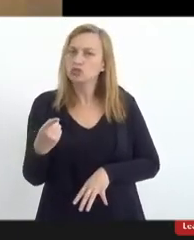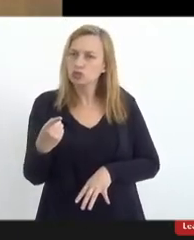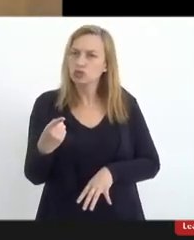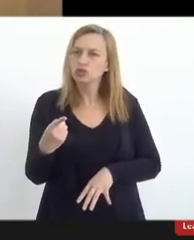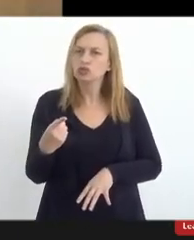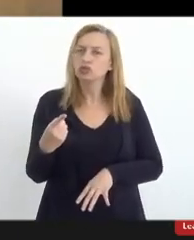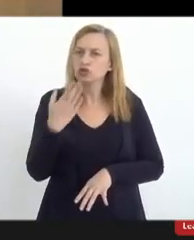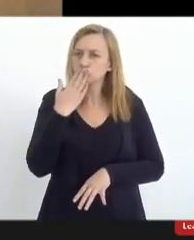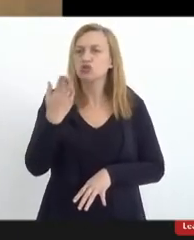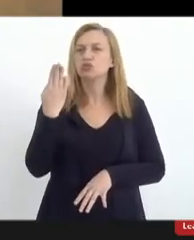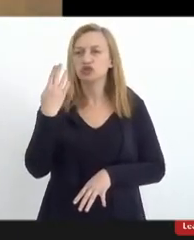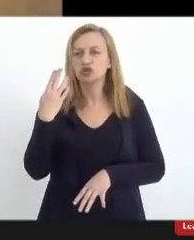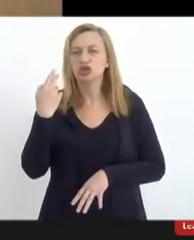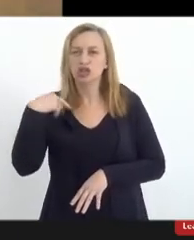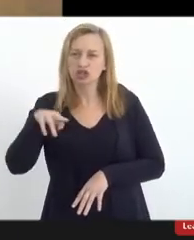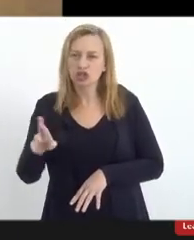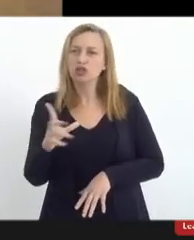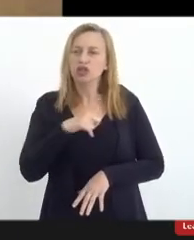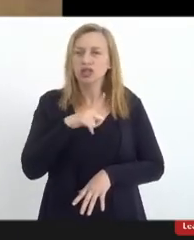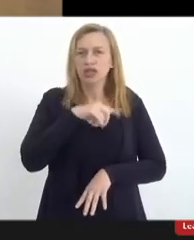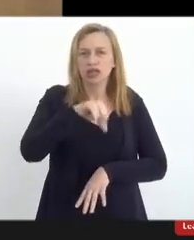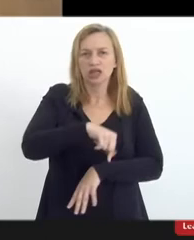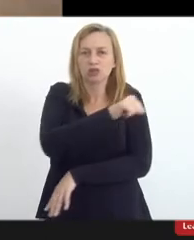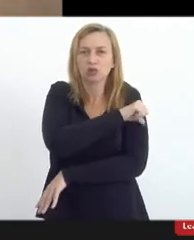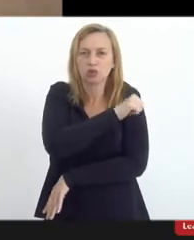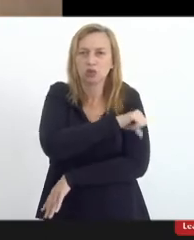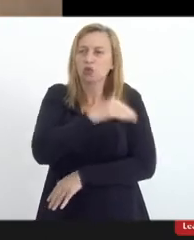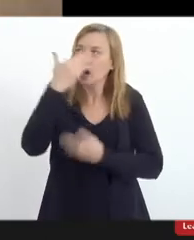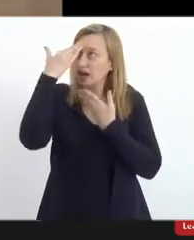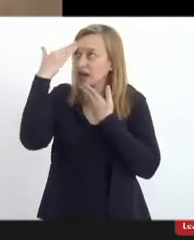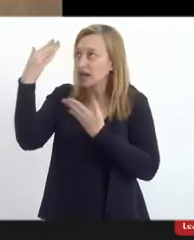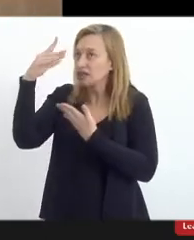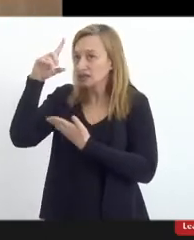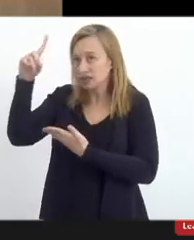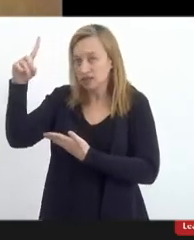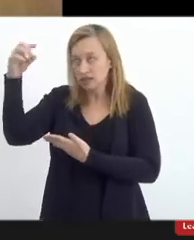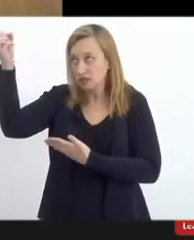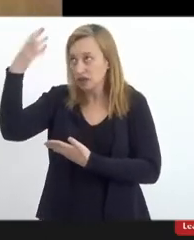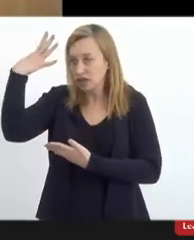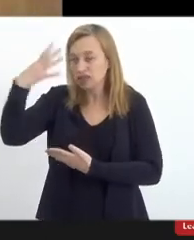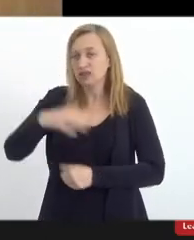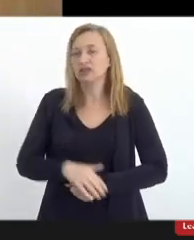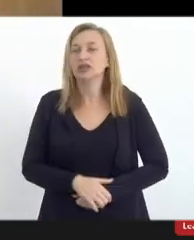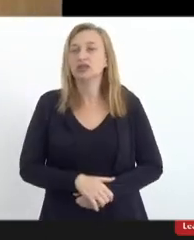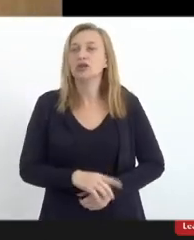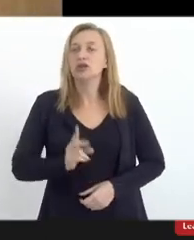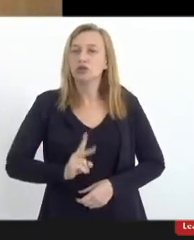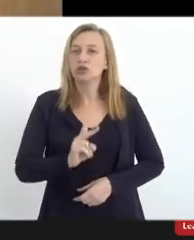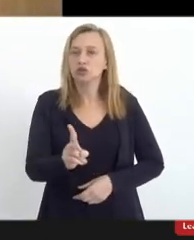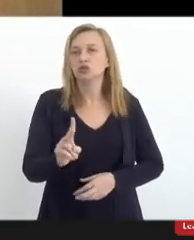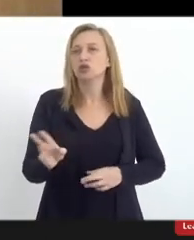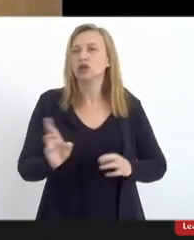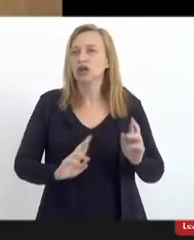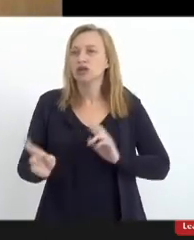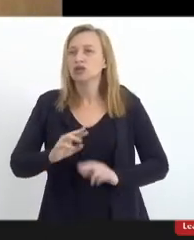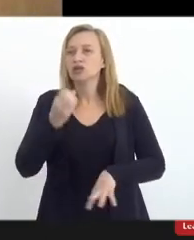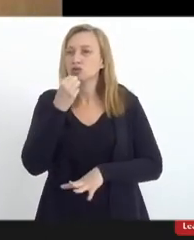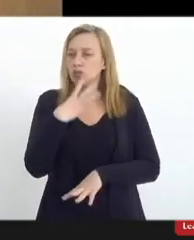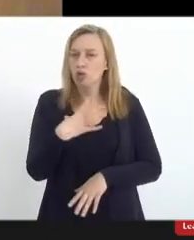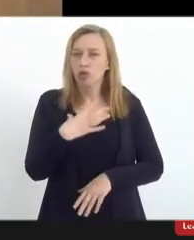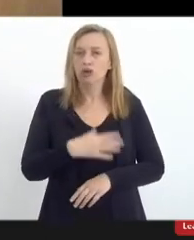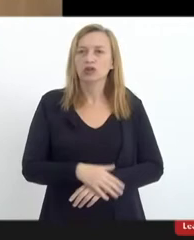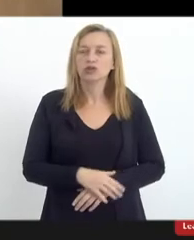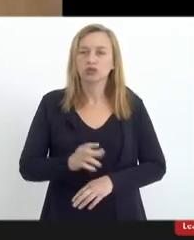religiosos que existem aqui no Rio. Com a graça de Deus, nós mantemos excelentes e boas relações